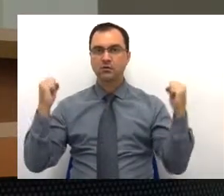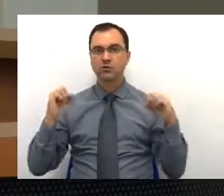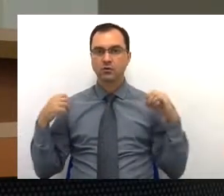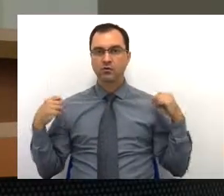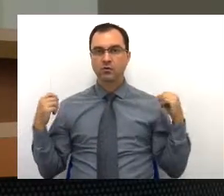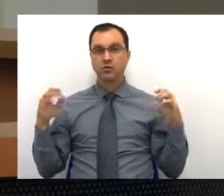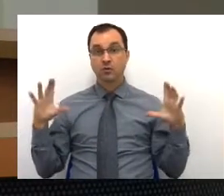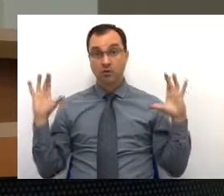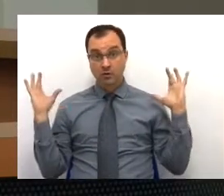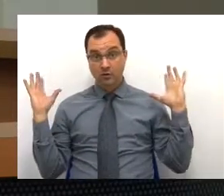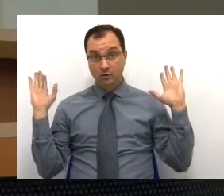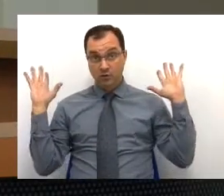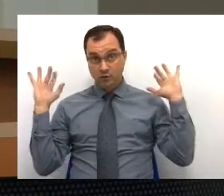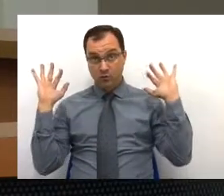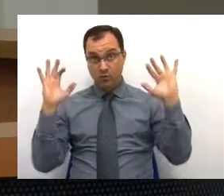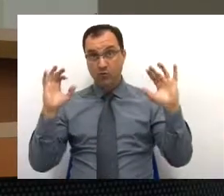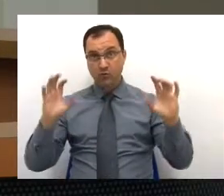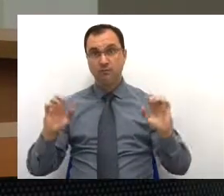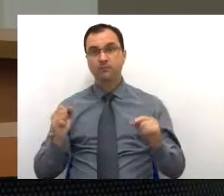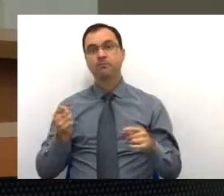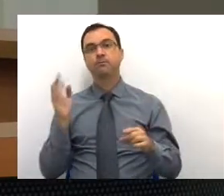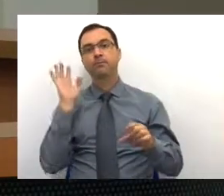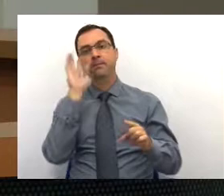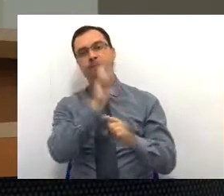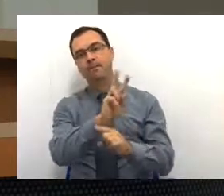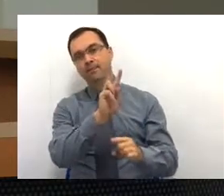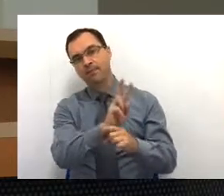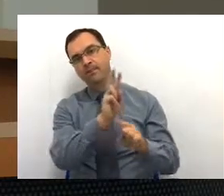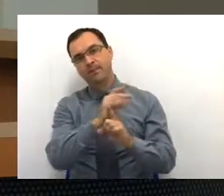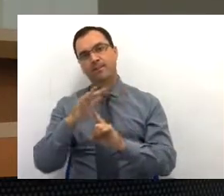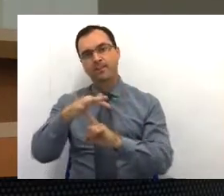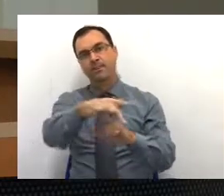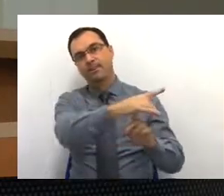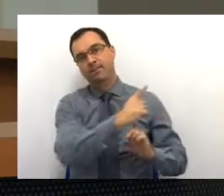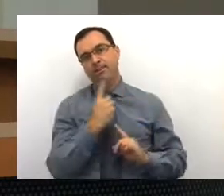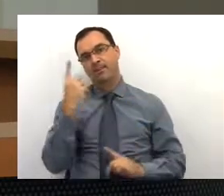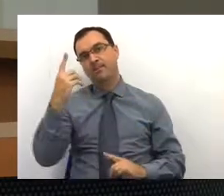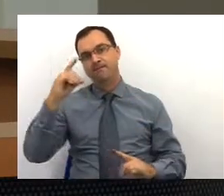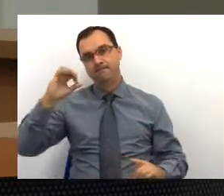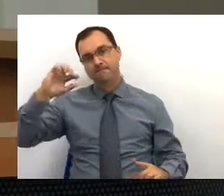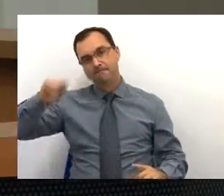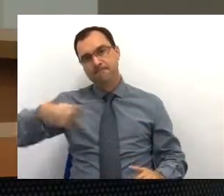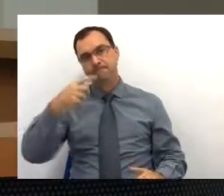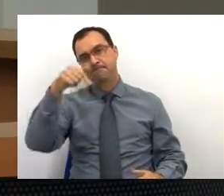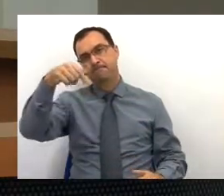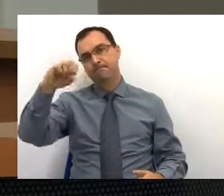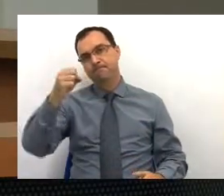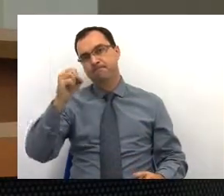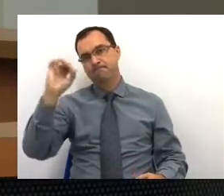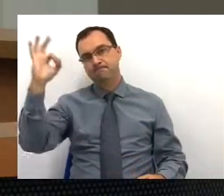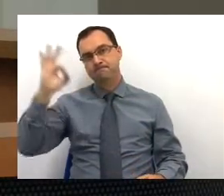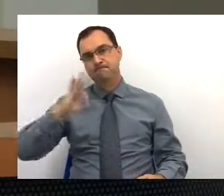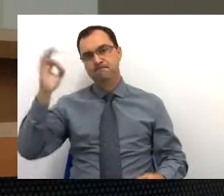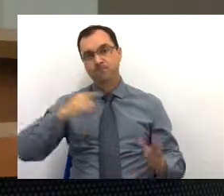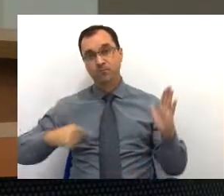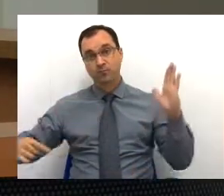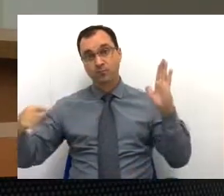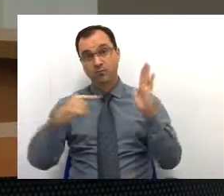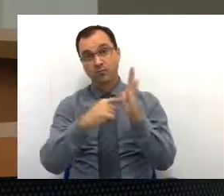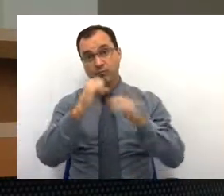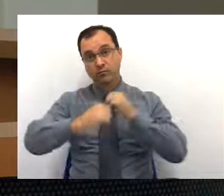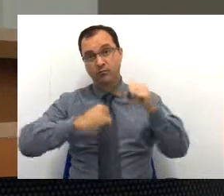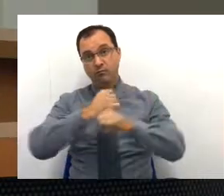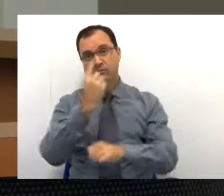com a ação coletiva de escovação dental, hoje o índice é de 1,78%. Então, o objetivo é chegar em